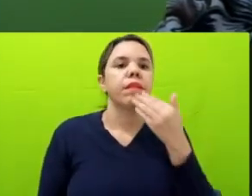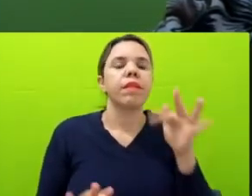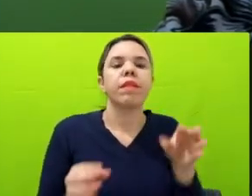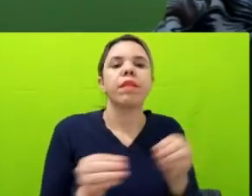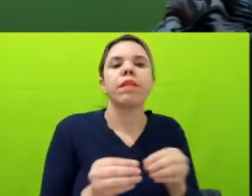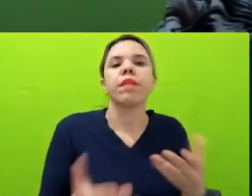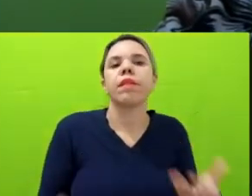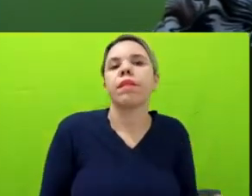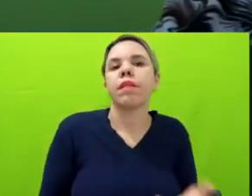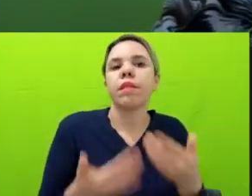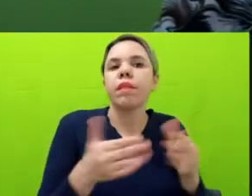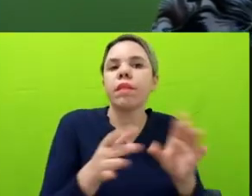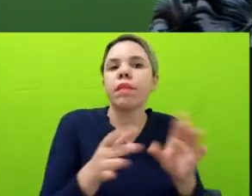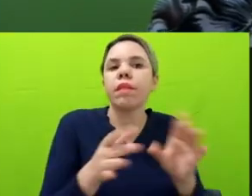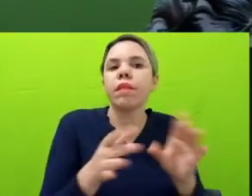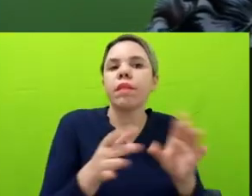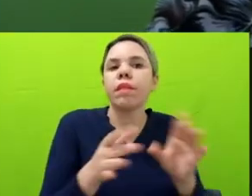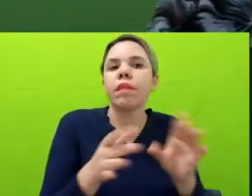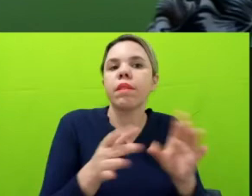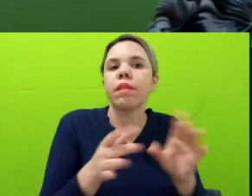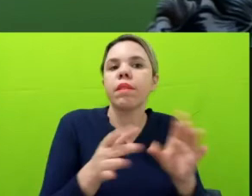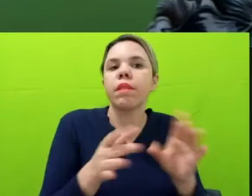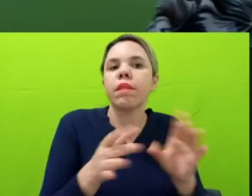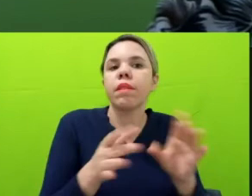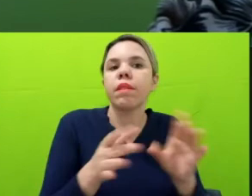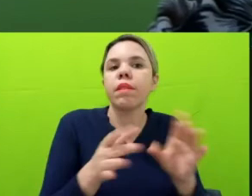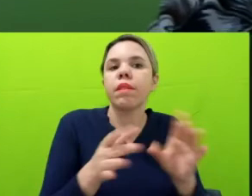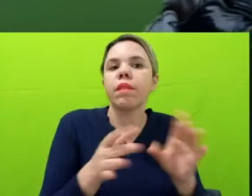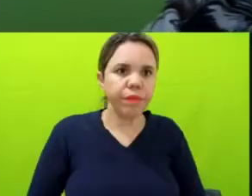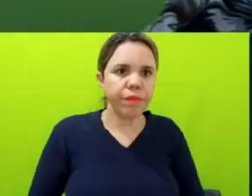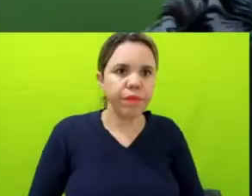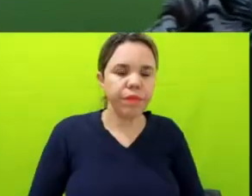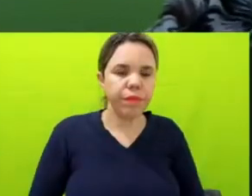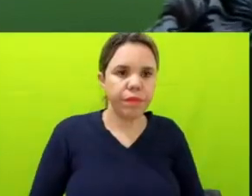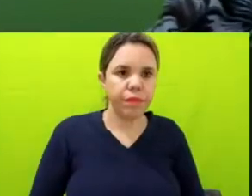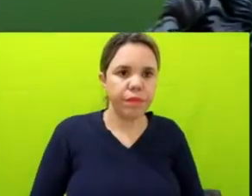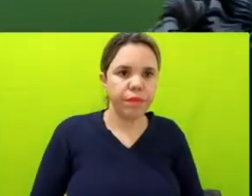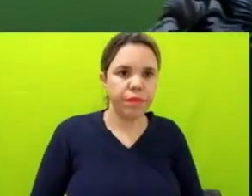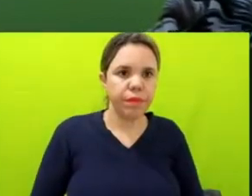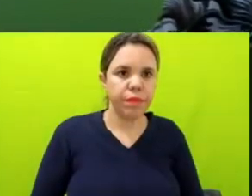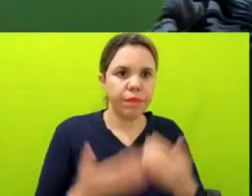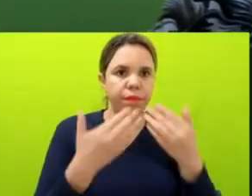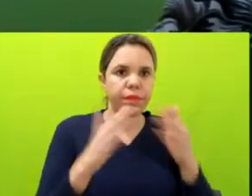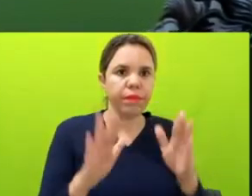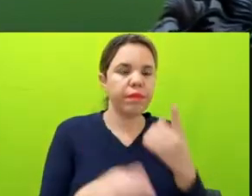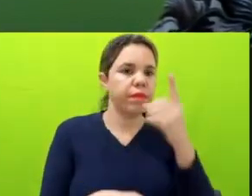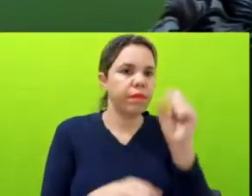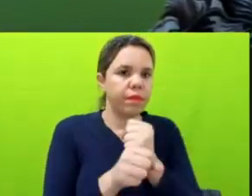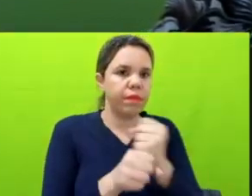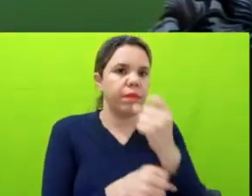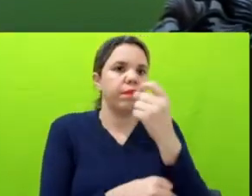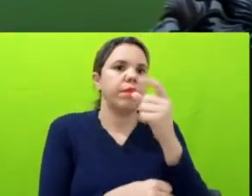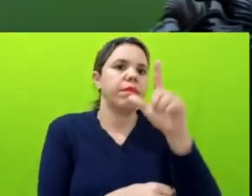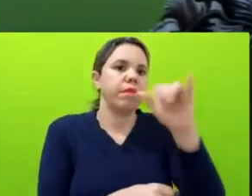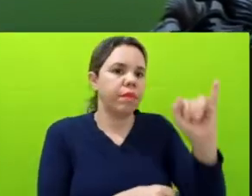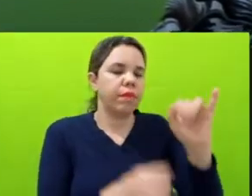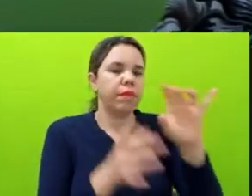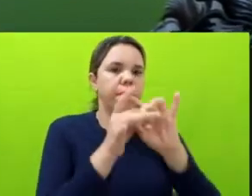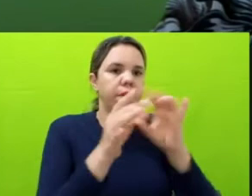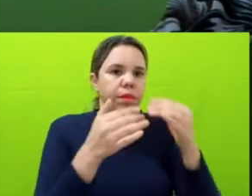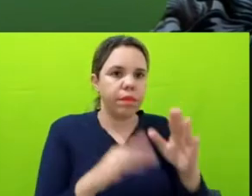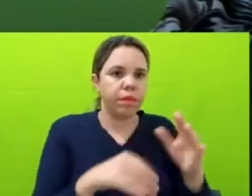gente vai lançar agora, o fórum vai lançar um e-book em virtude dos 10 anos da LAI, que vai estar disponível nas plataformas, né?